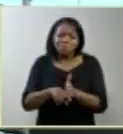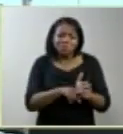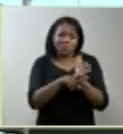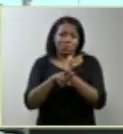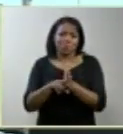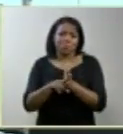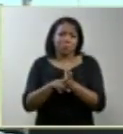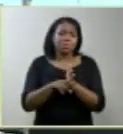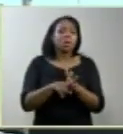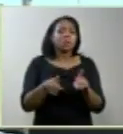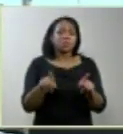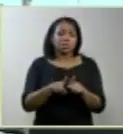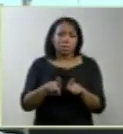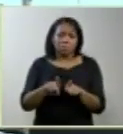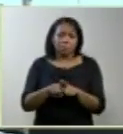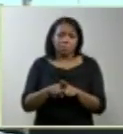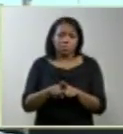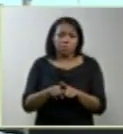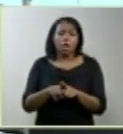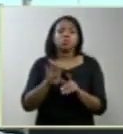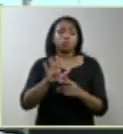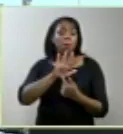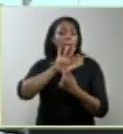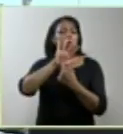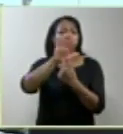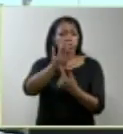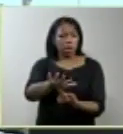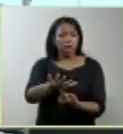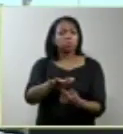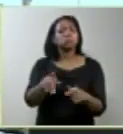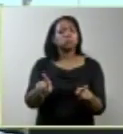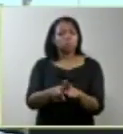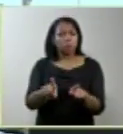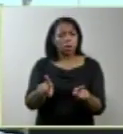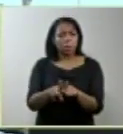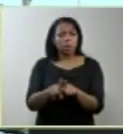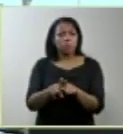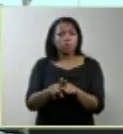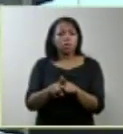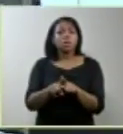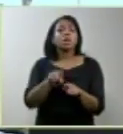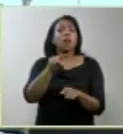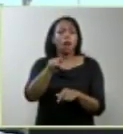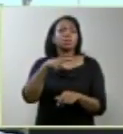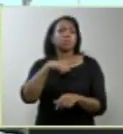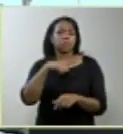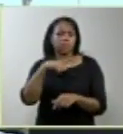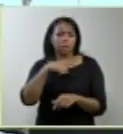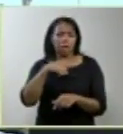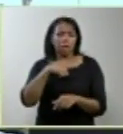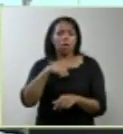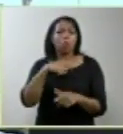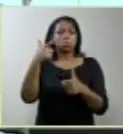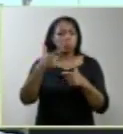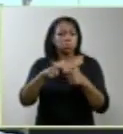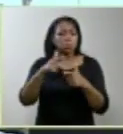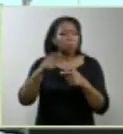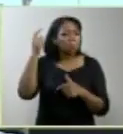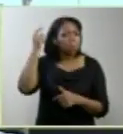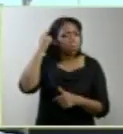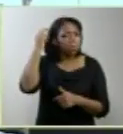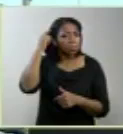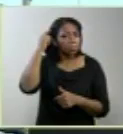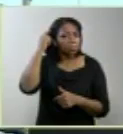que é uma curva de Gauss. Já nos foi mostrada aqui uma curva de Gauss, mostrando que lá na pontinha eu tenho os casos dos anencefalos. Se